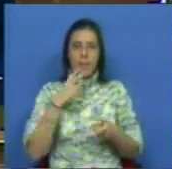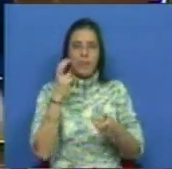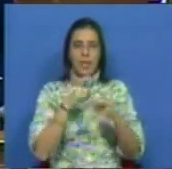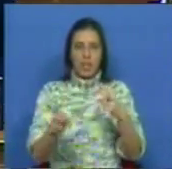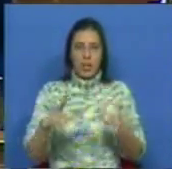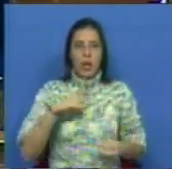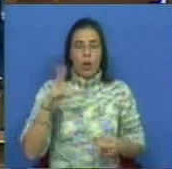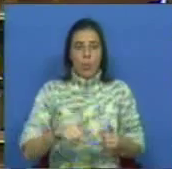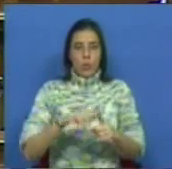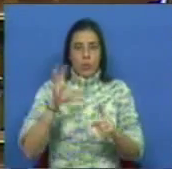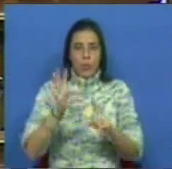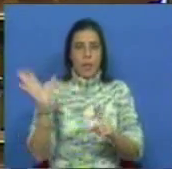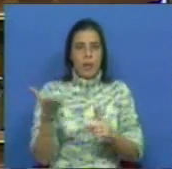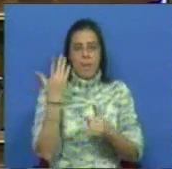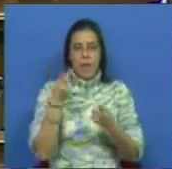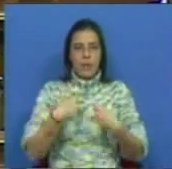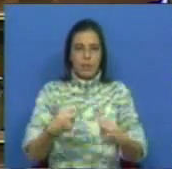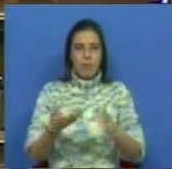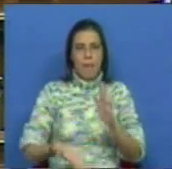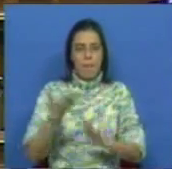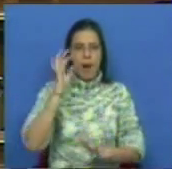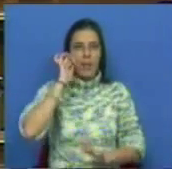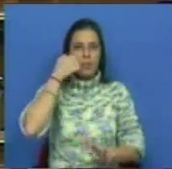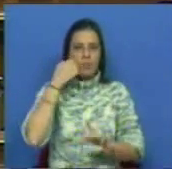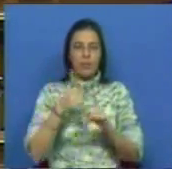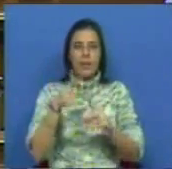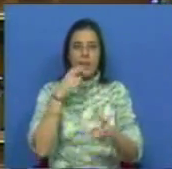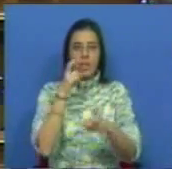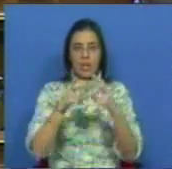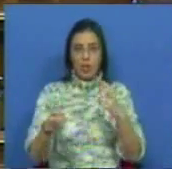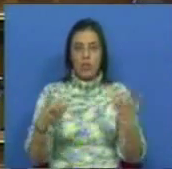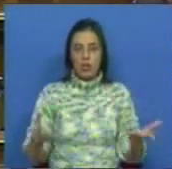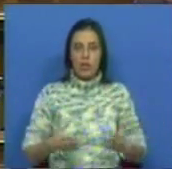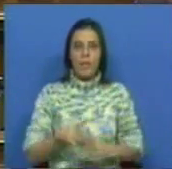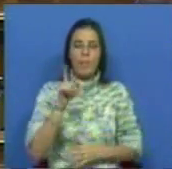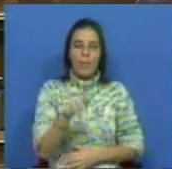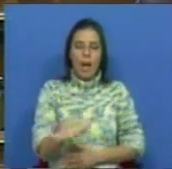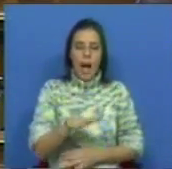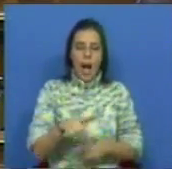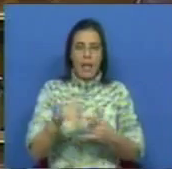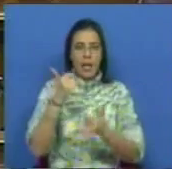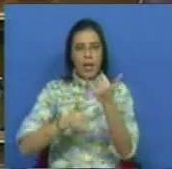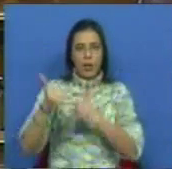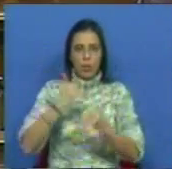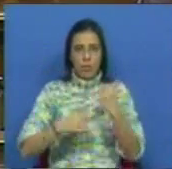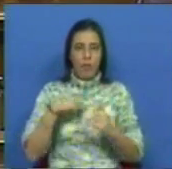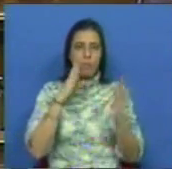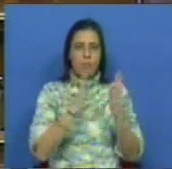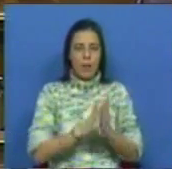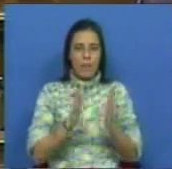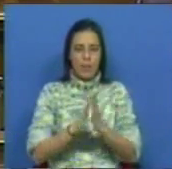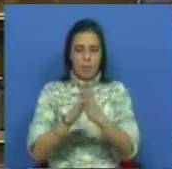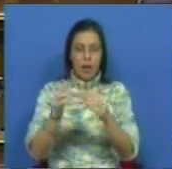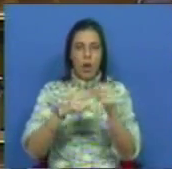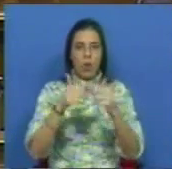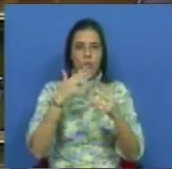energia. Portugal é dos países que mais dispende, que mais desperdiça energia. Também na área das renováveis, aquilo que assistimos é